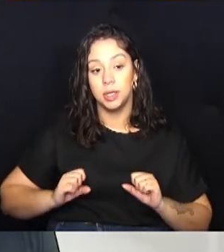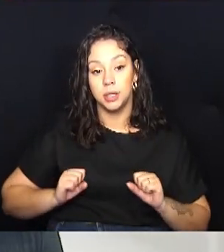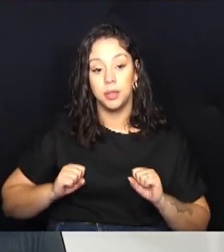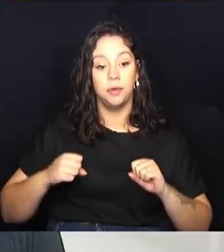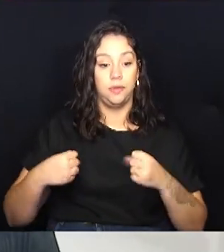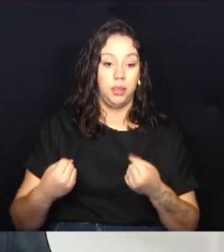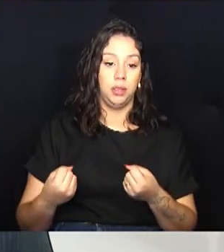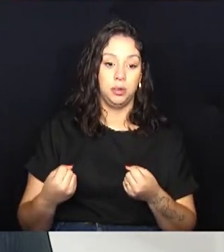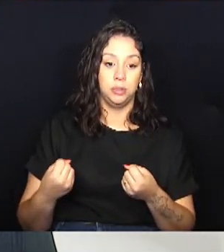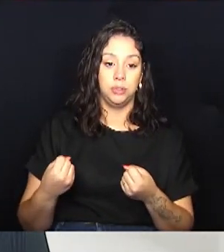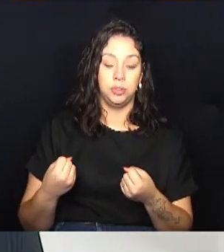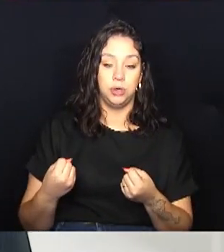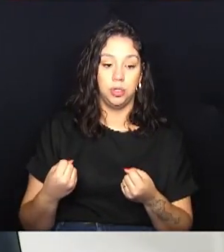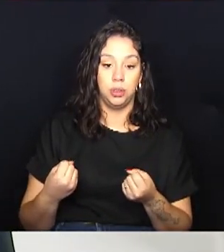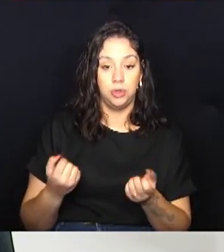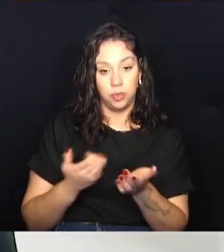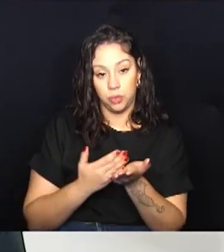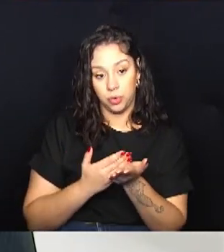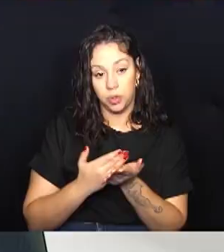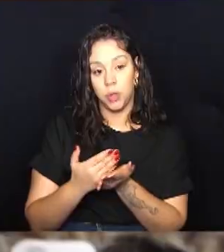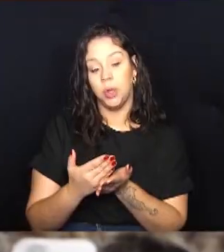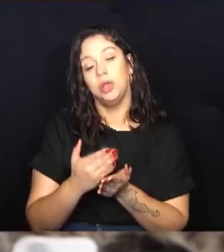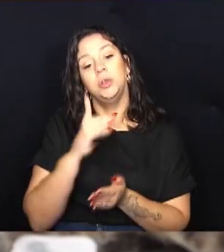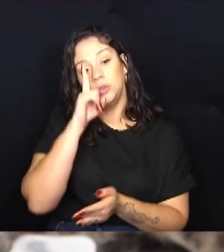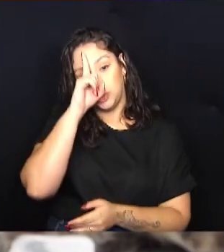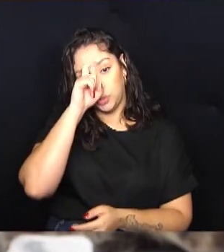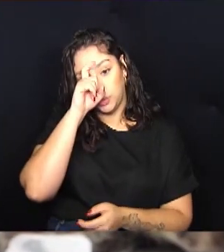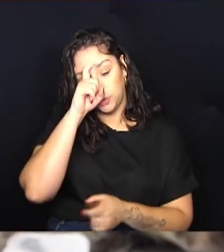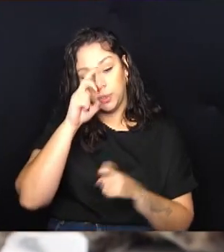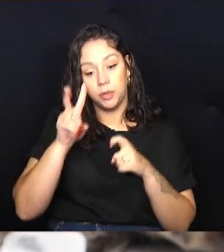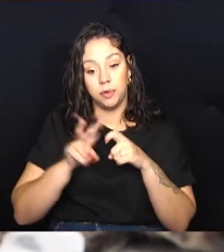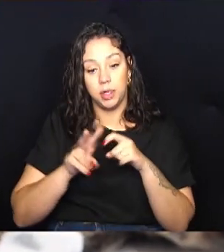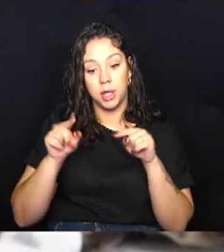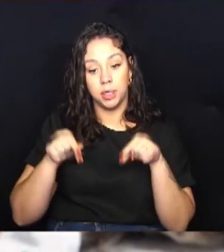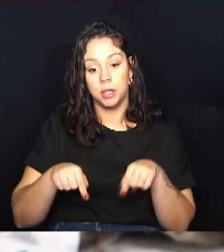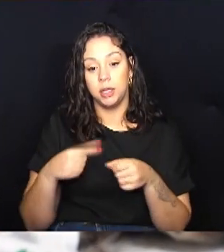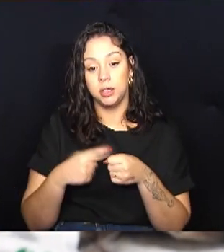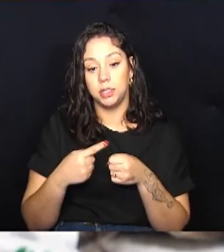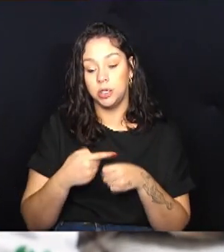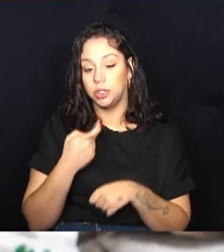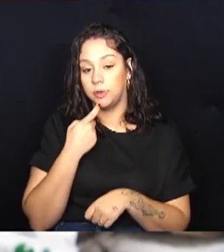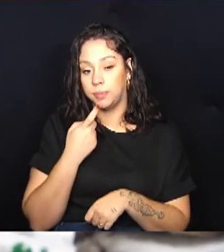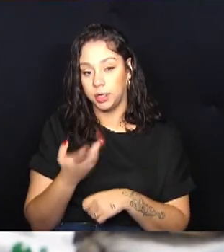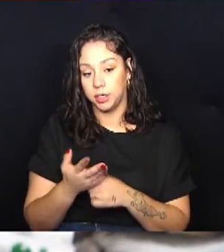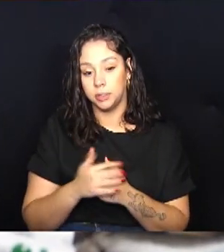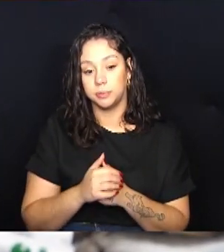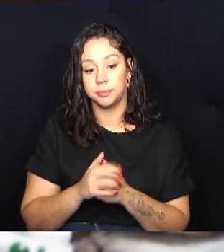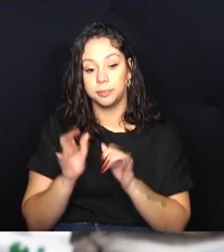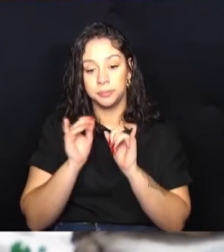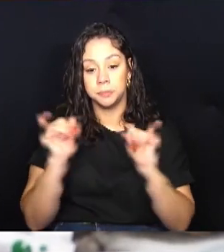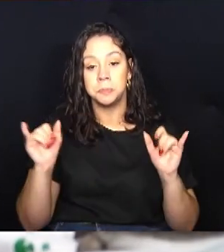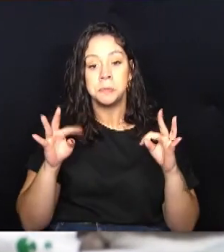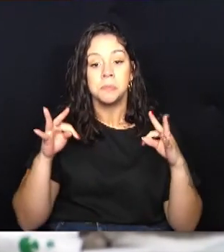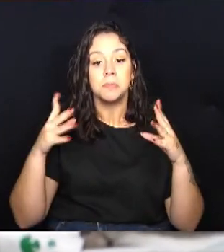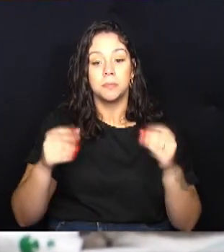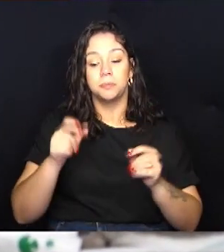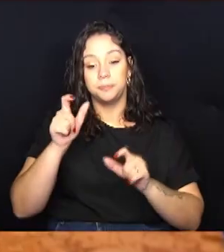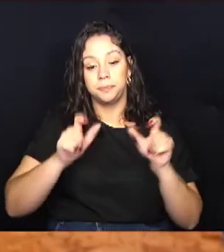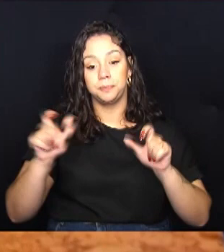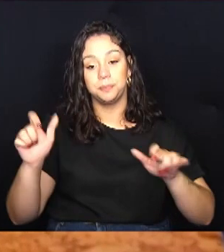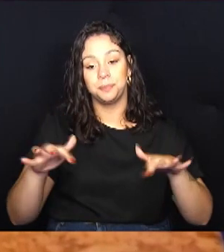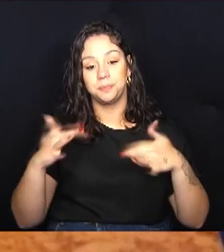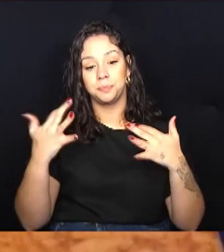questão da implantação de um hospital veterinário aqui na cidade de Campinas. Dizer a todos vocês que estão nos assistindo